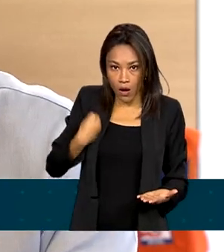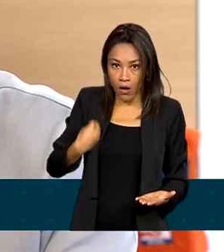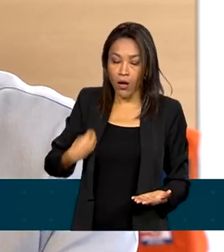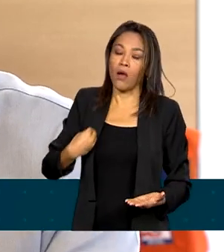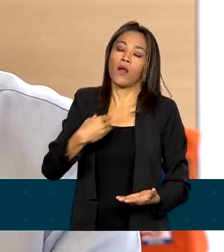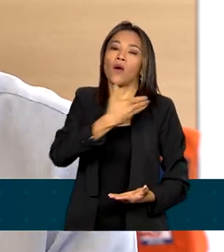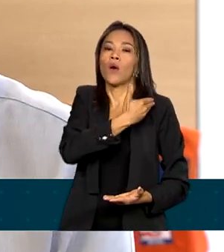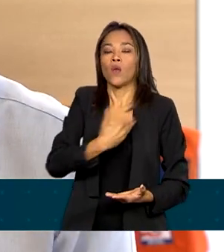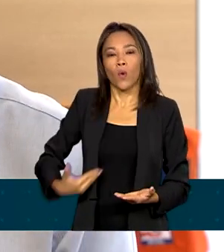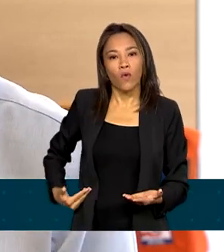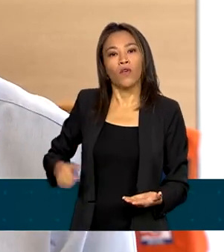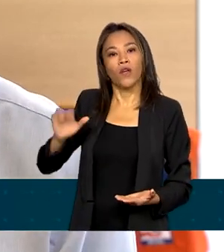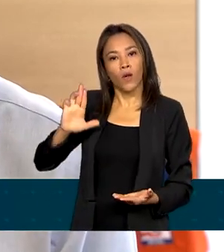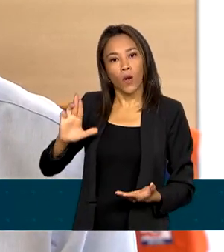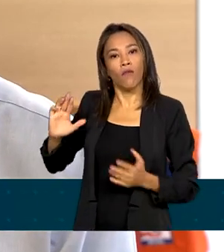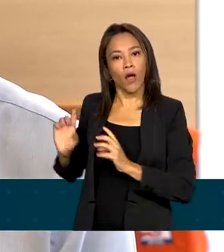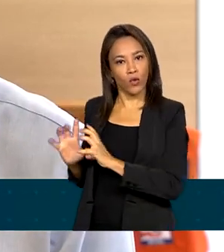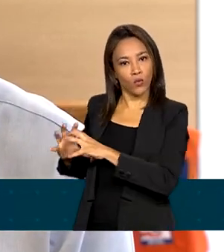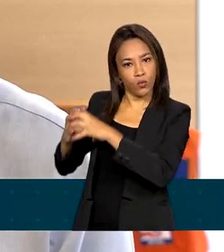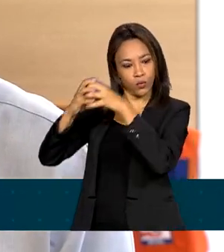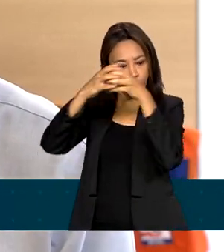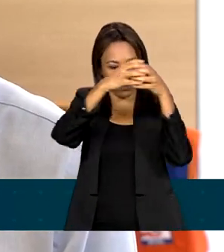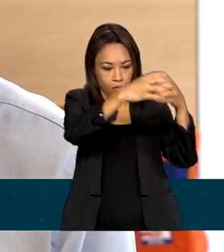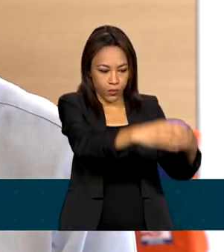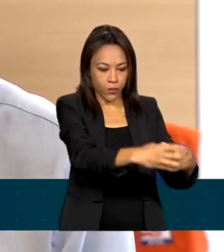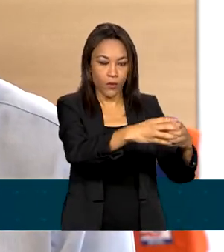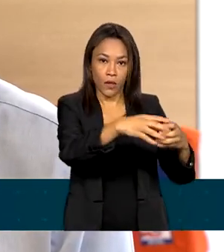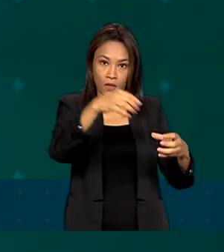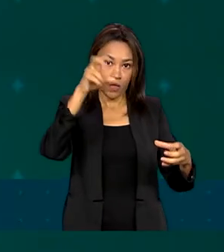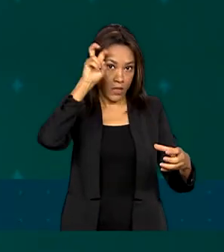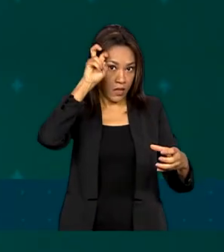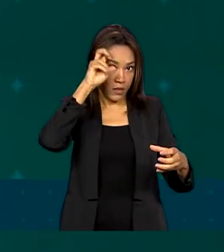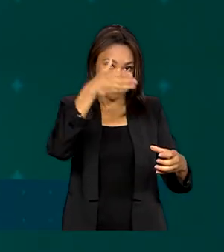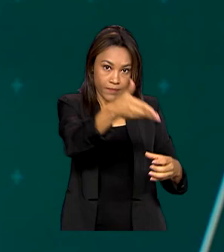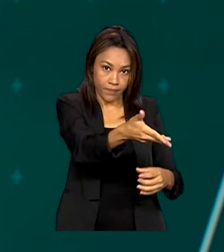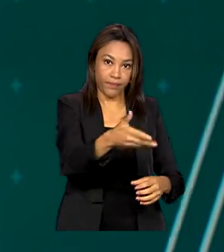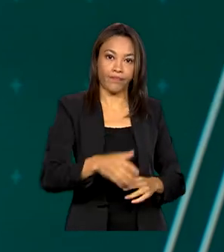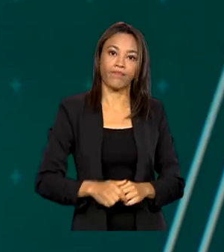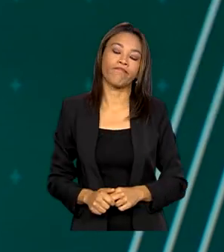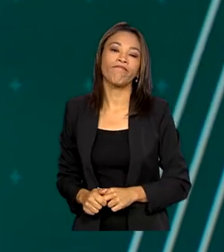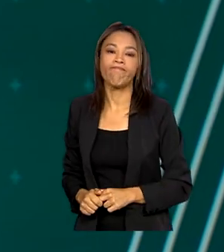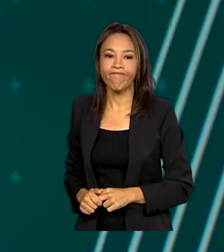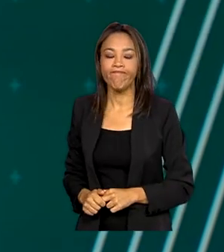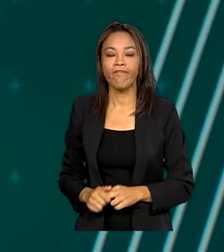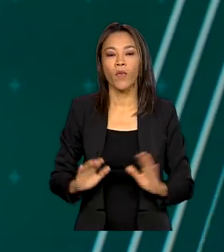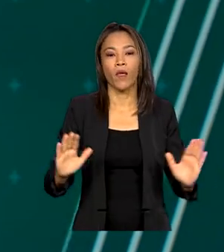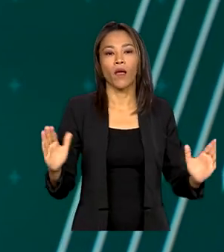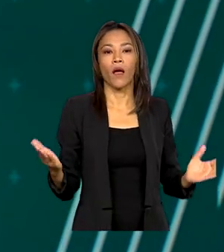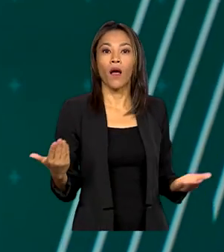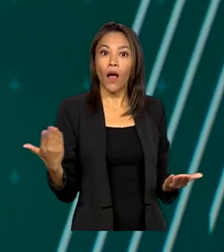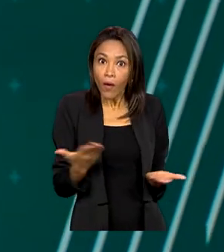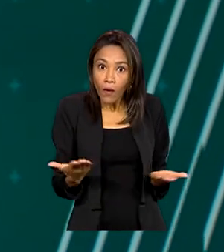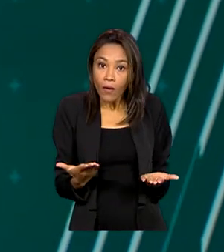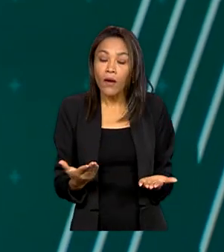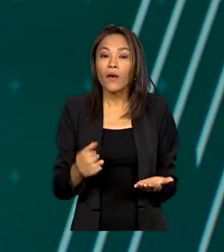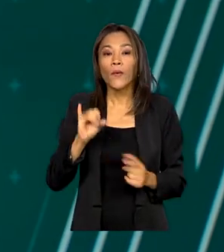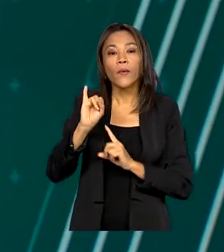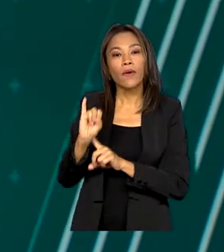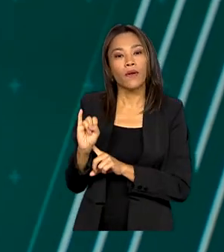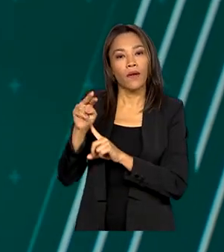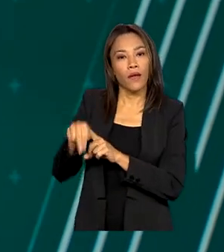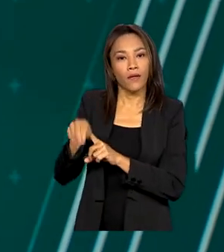ministérios todos, fazer alguns anúncios na quinta-feira. A partir de agora, o INSS